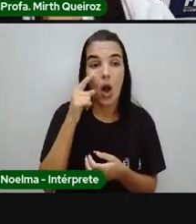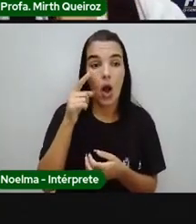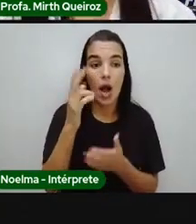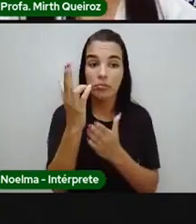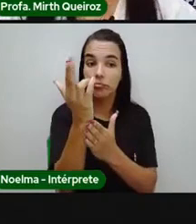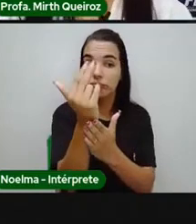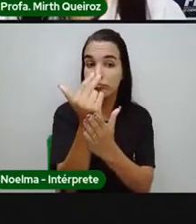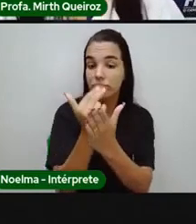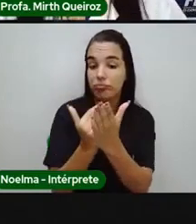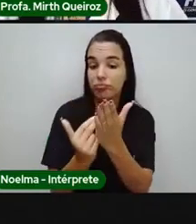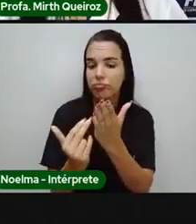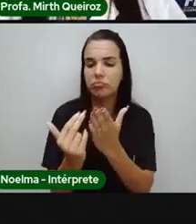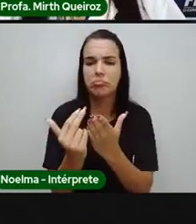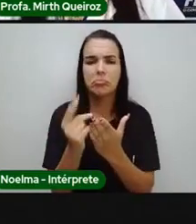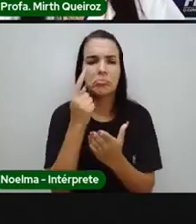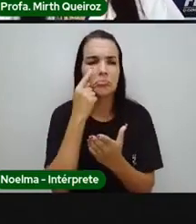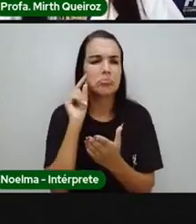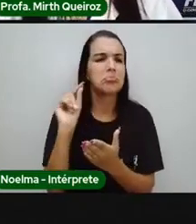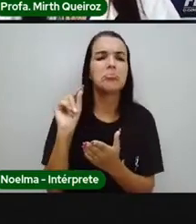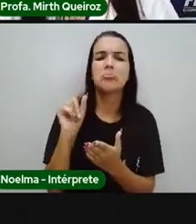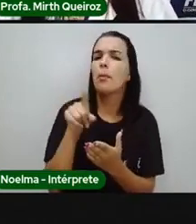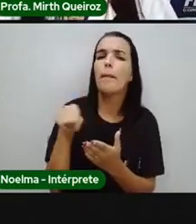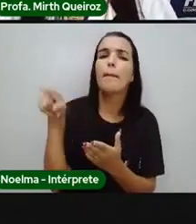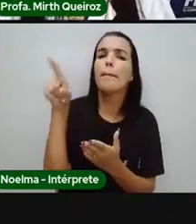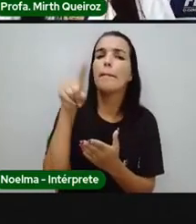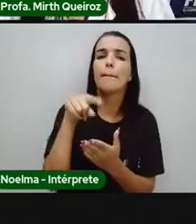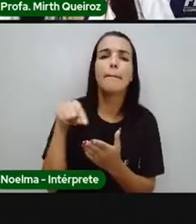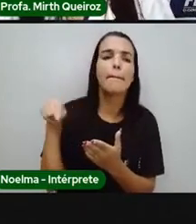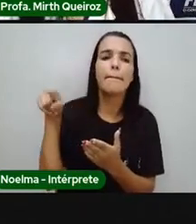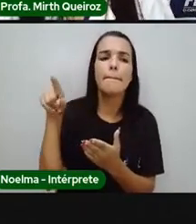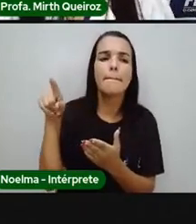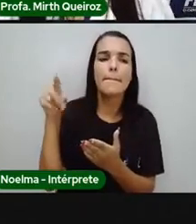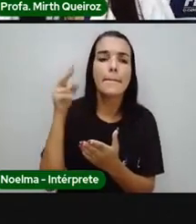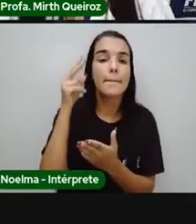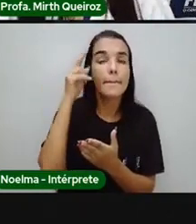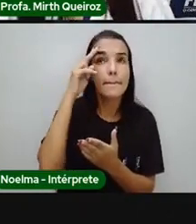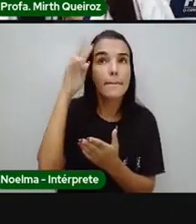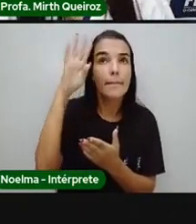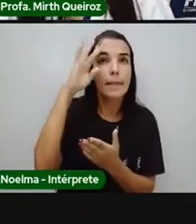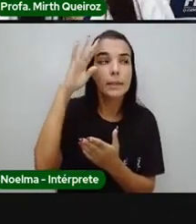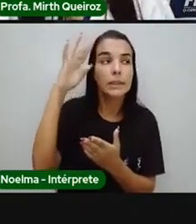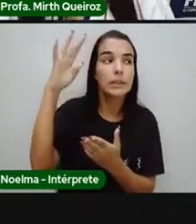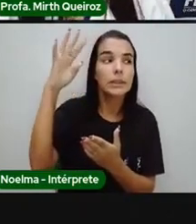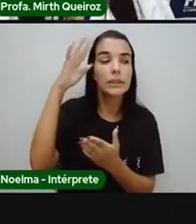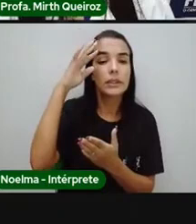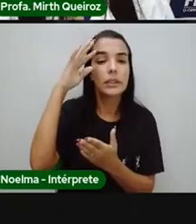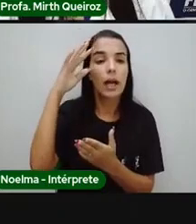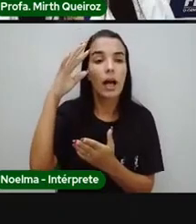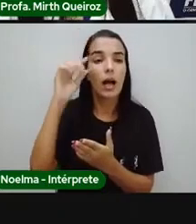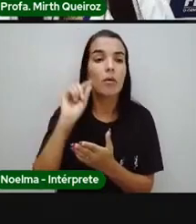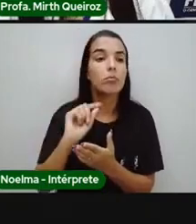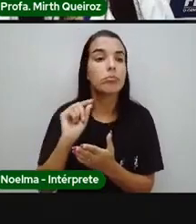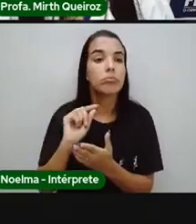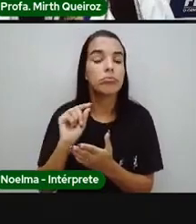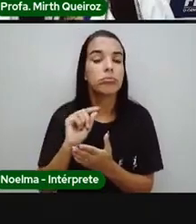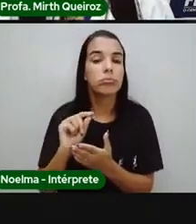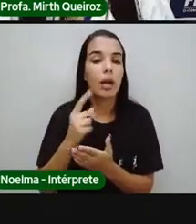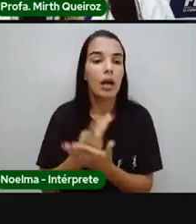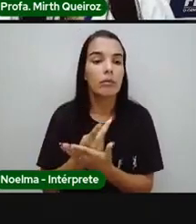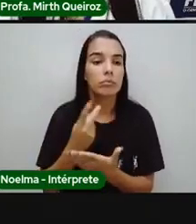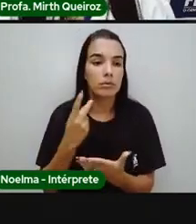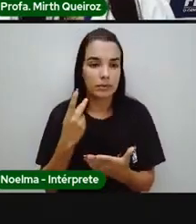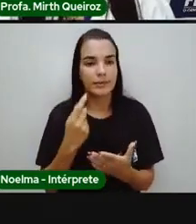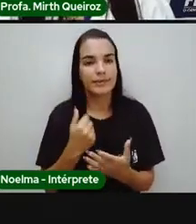o que que tem aqui na imagem que faz a gente entender, além do tipo, né, a imagem